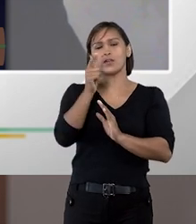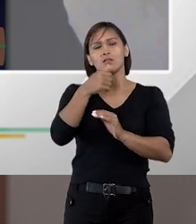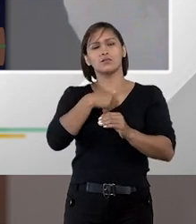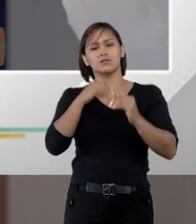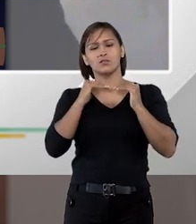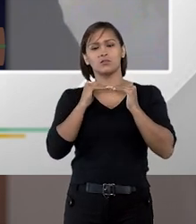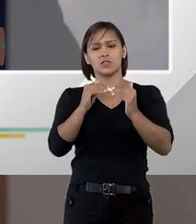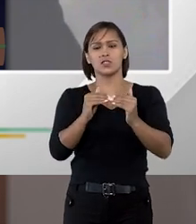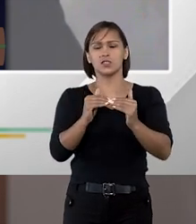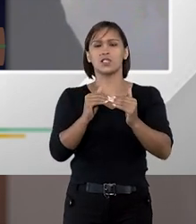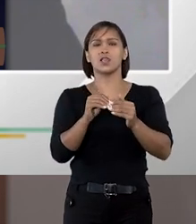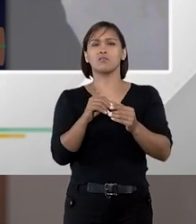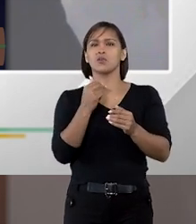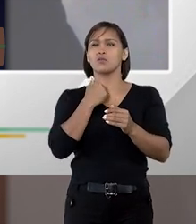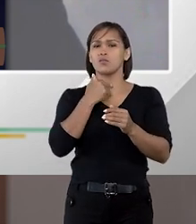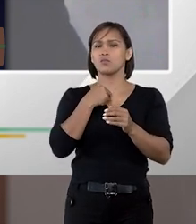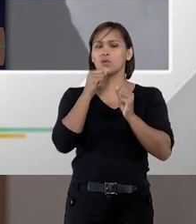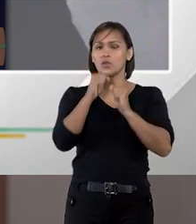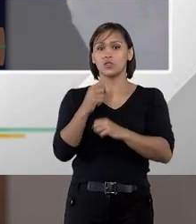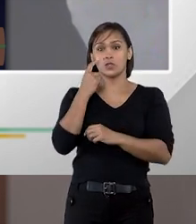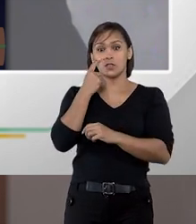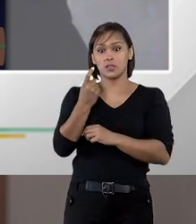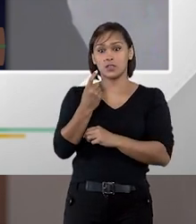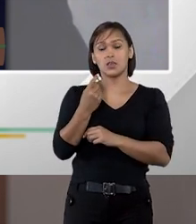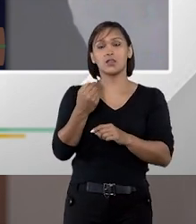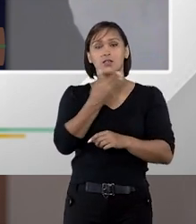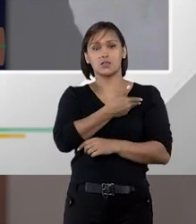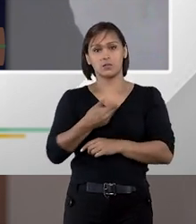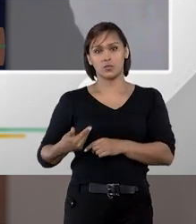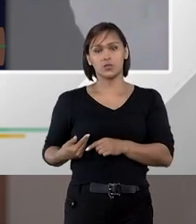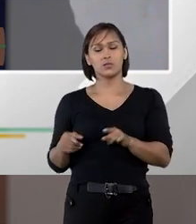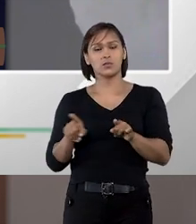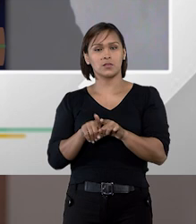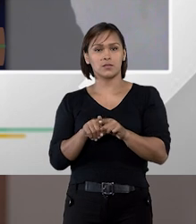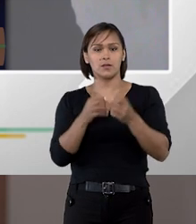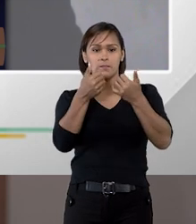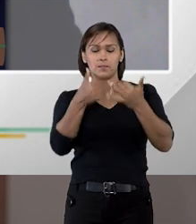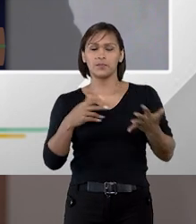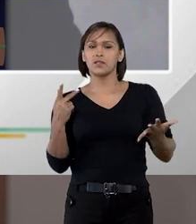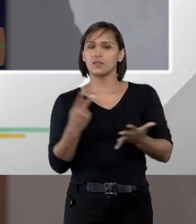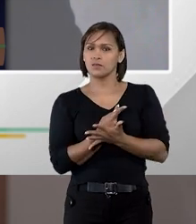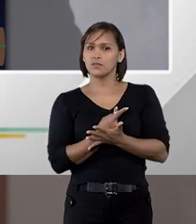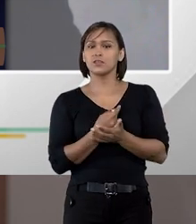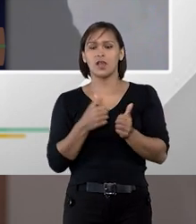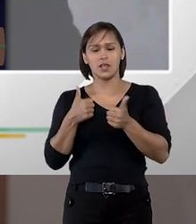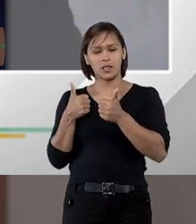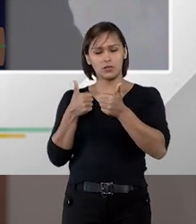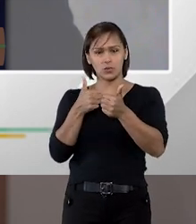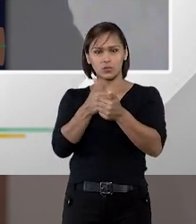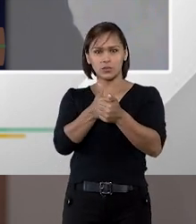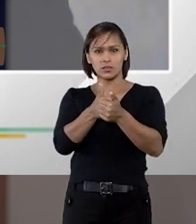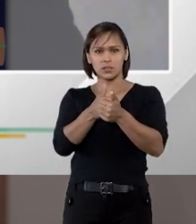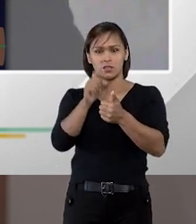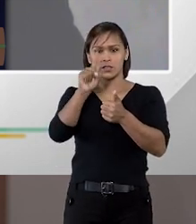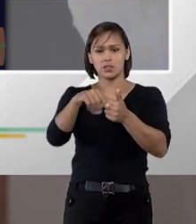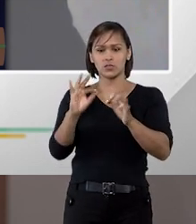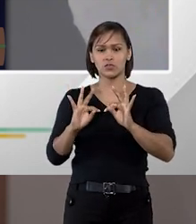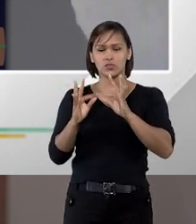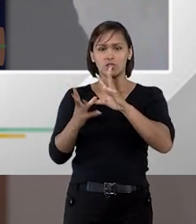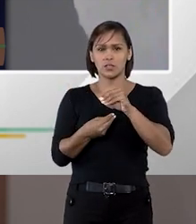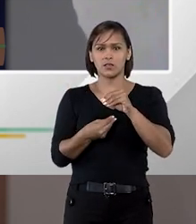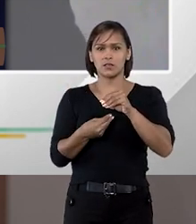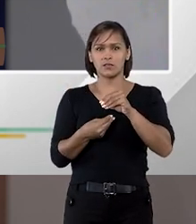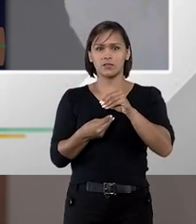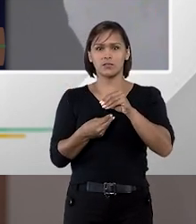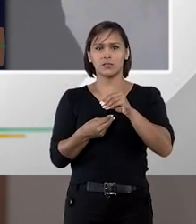princípios da indisponibilidade do interesse público e da supremacia do interesse público mas o fato é que a doutrina de um